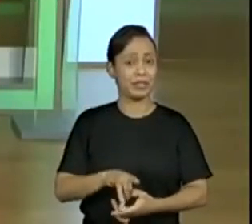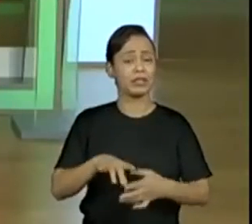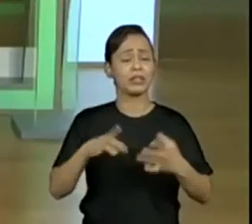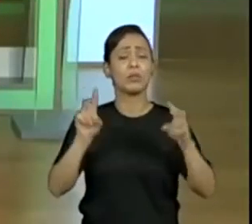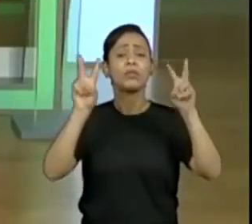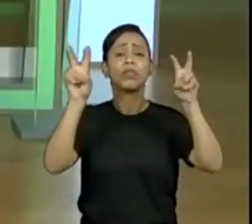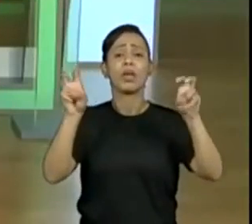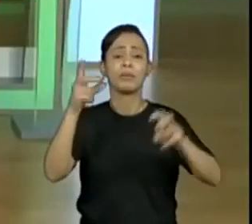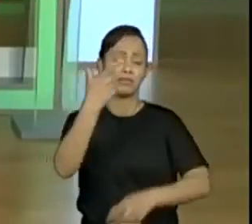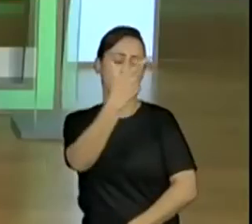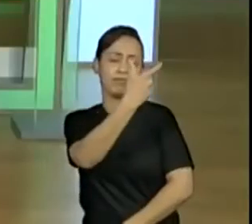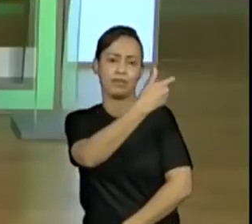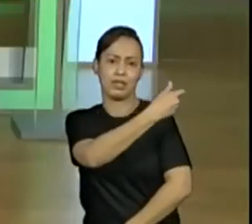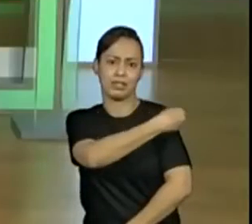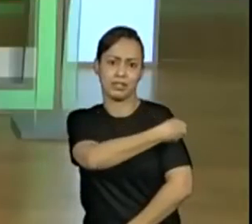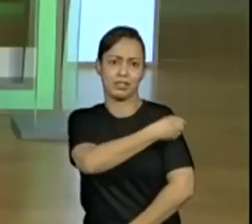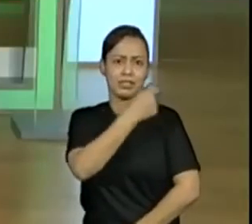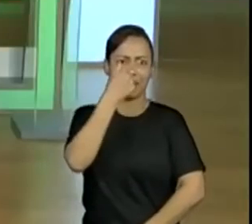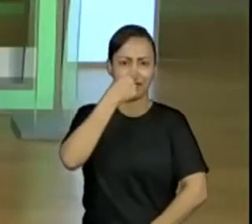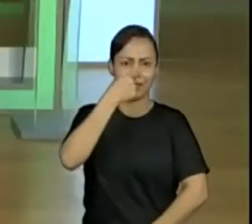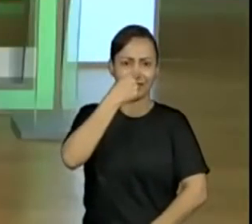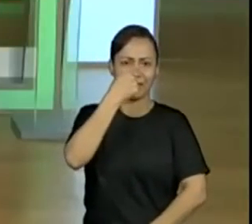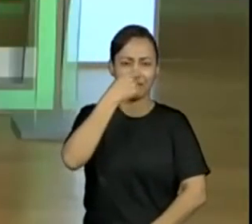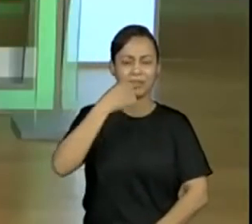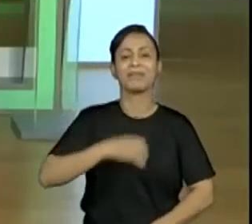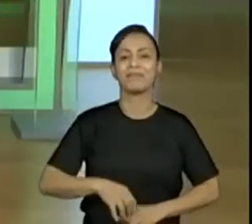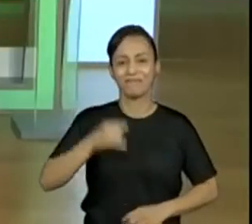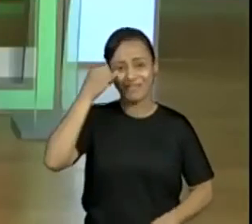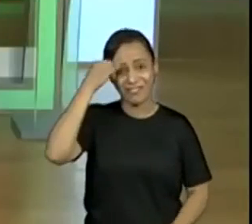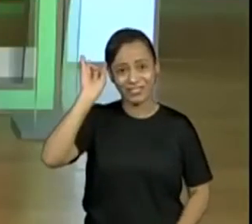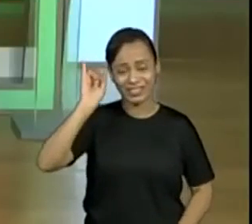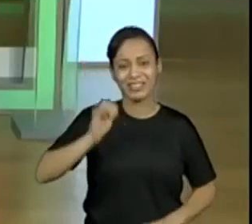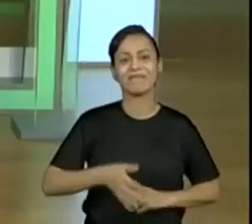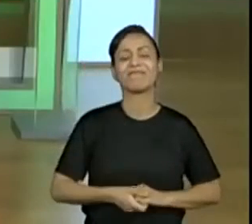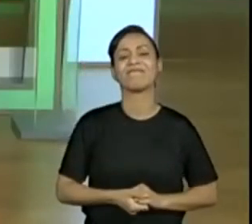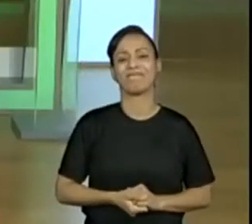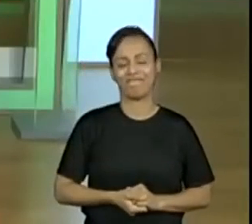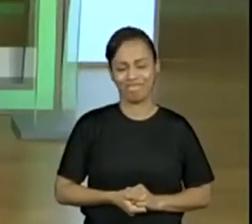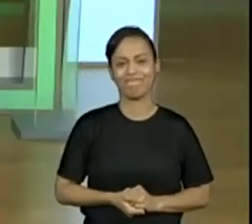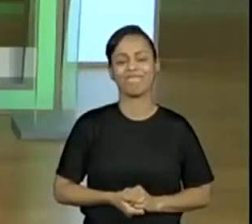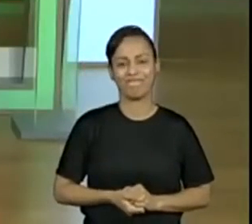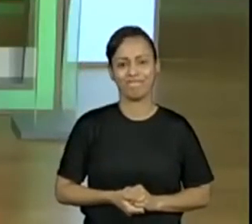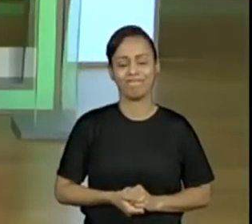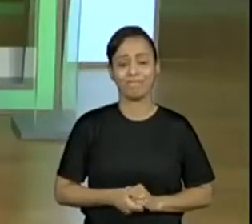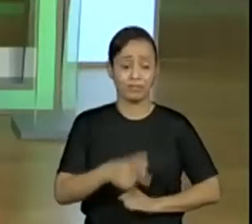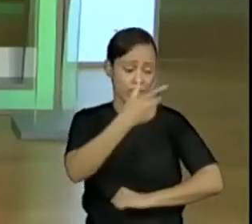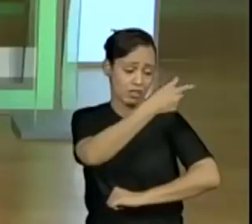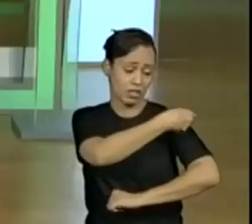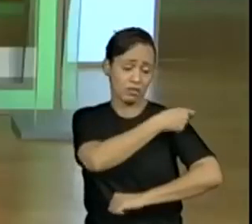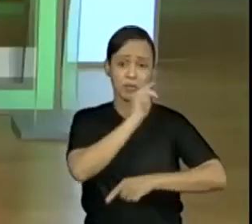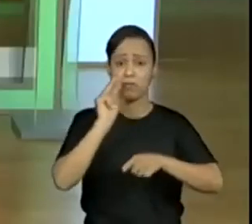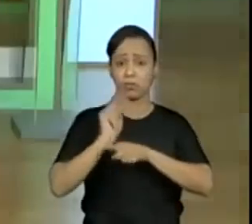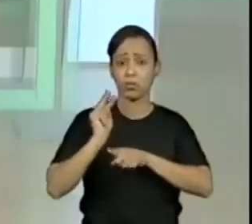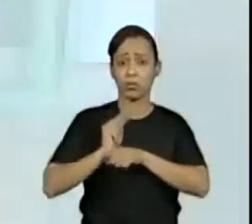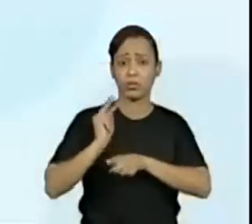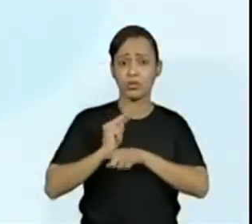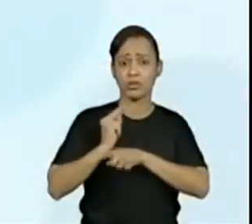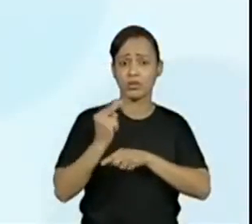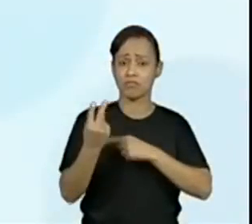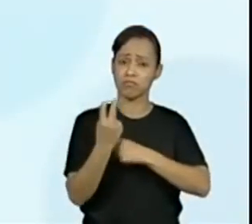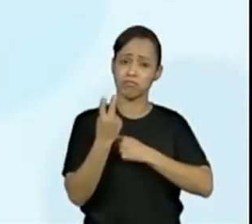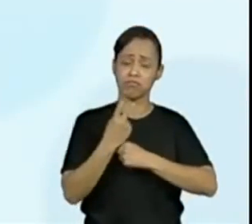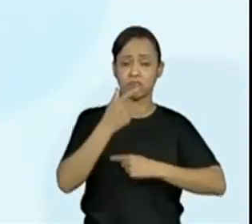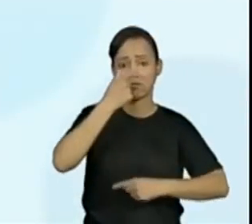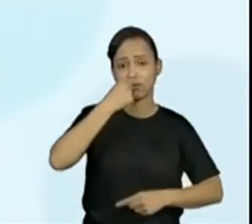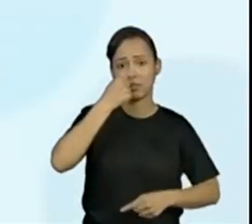Vacina e contra a gripe em São Paulo. Vocês perceberam a letra? Vocês perceberam que essa não é uma letra que normalmente